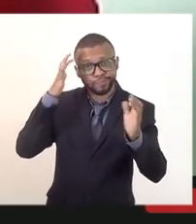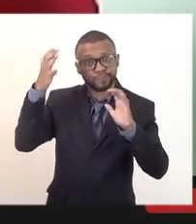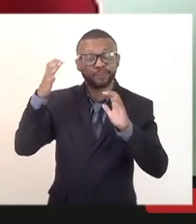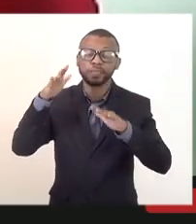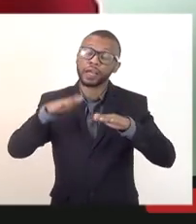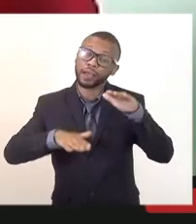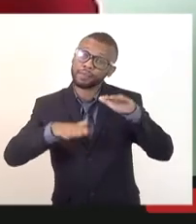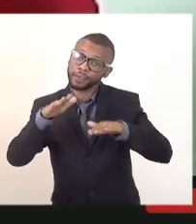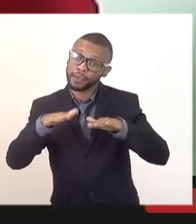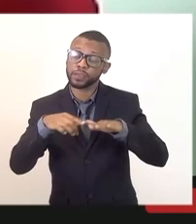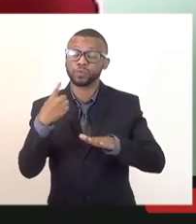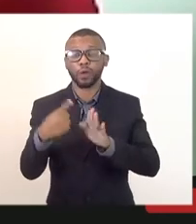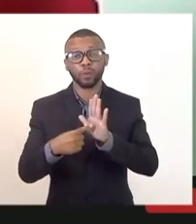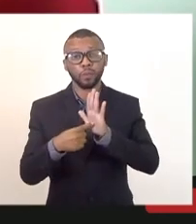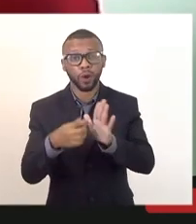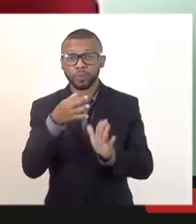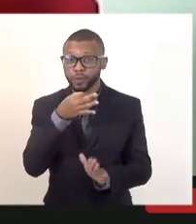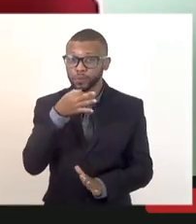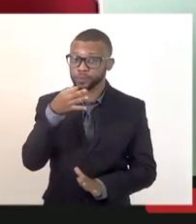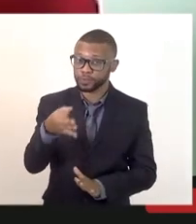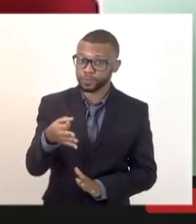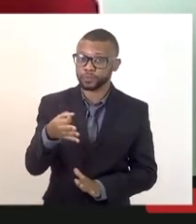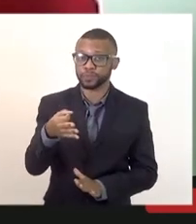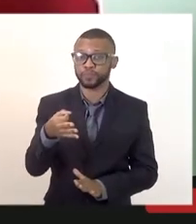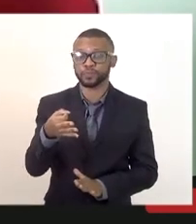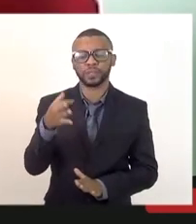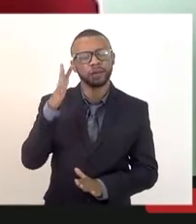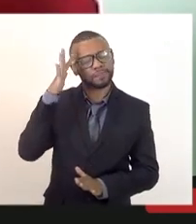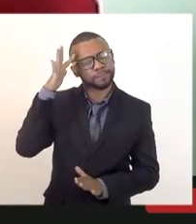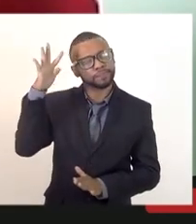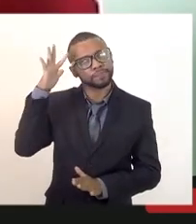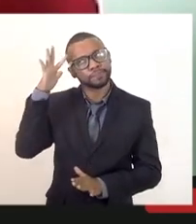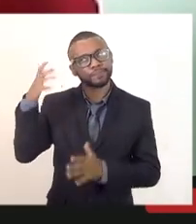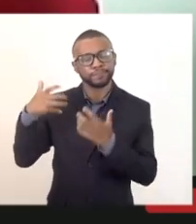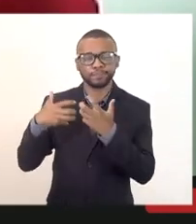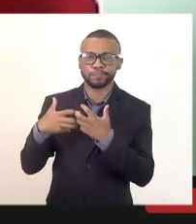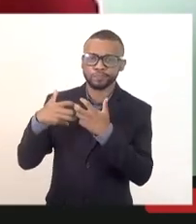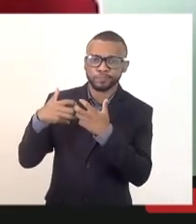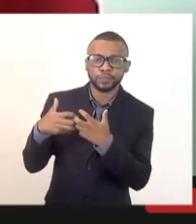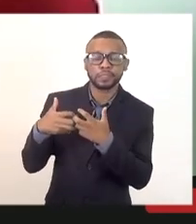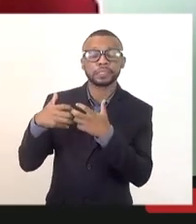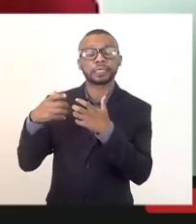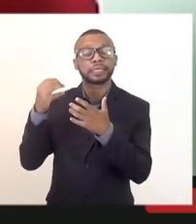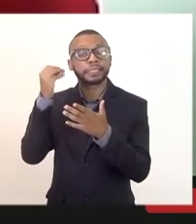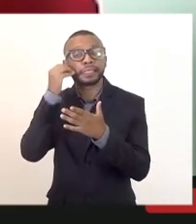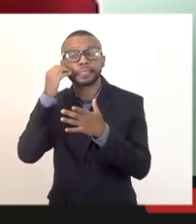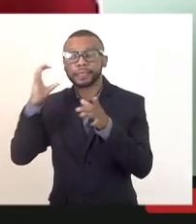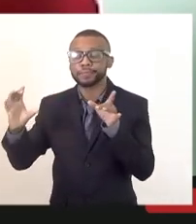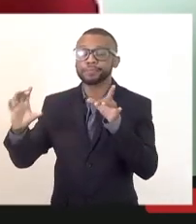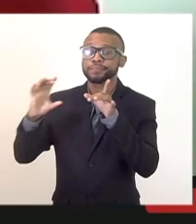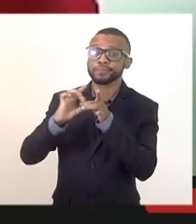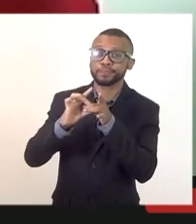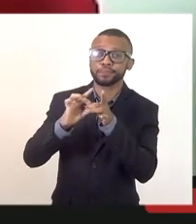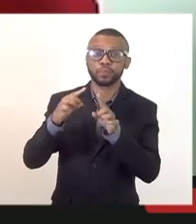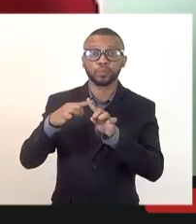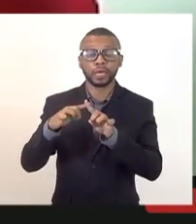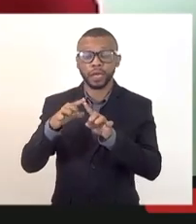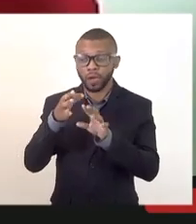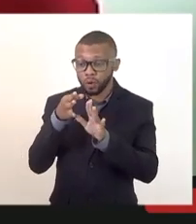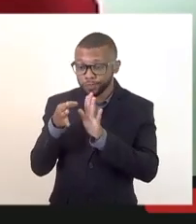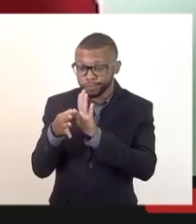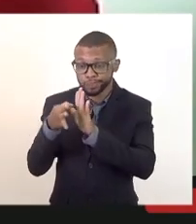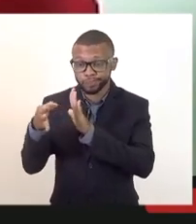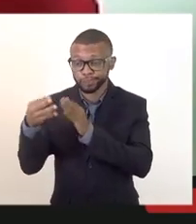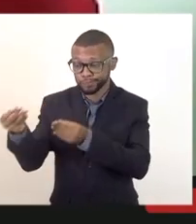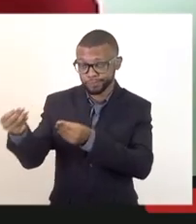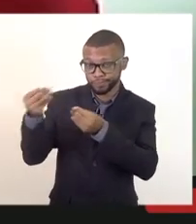é uma sugestão tentativa de conciliar porque o que chegou até nós era o temor deles